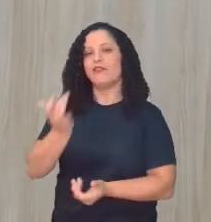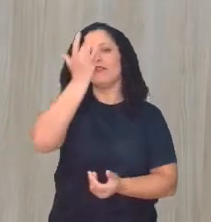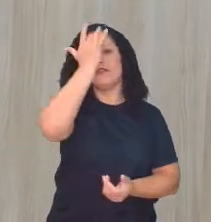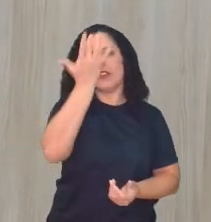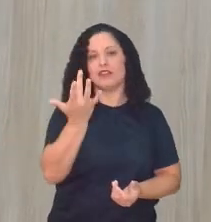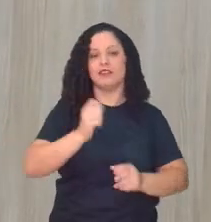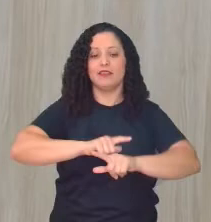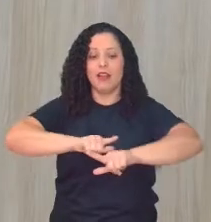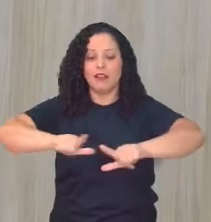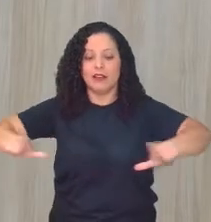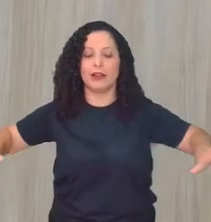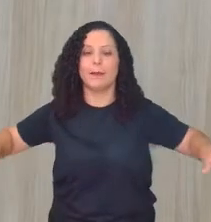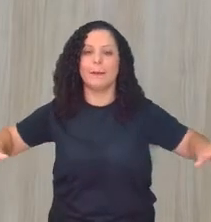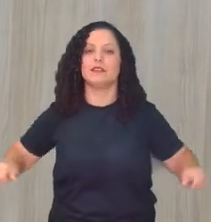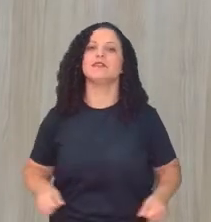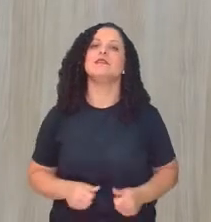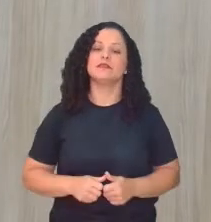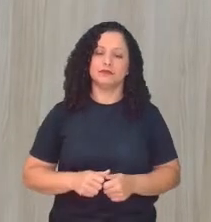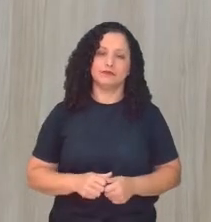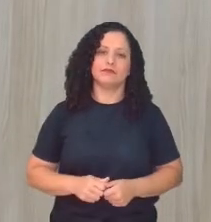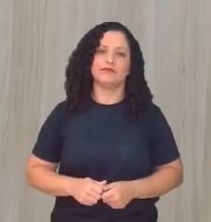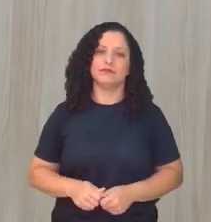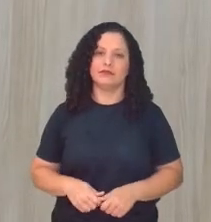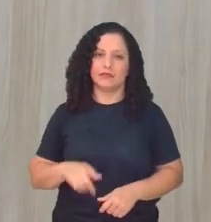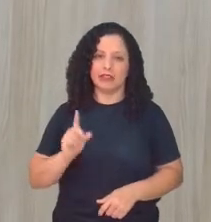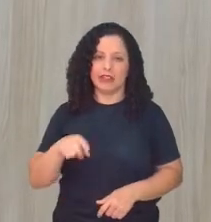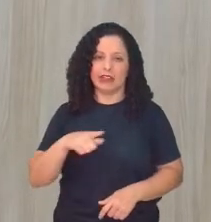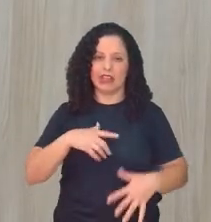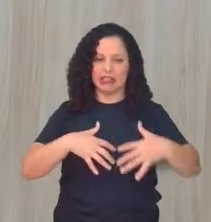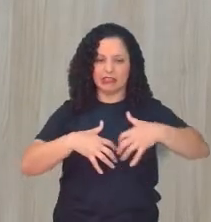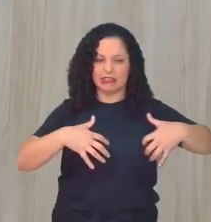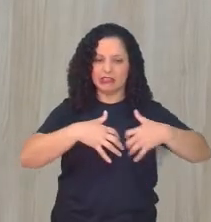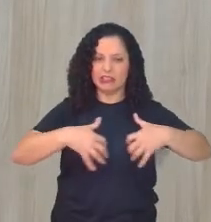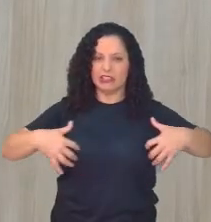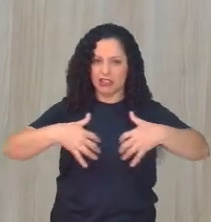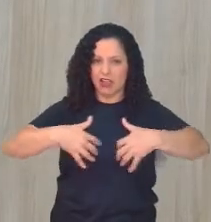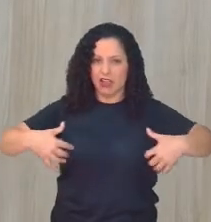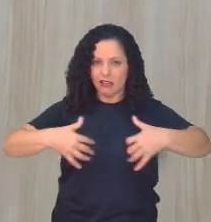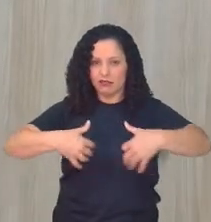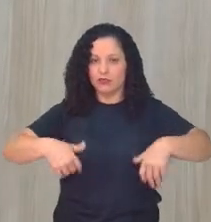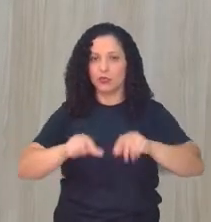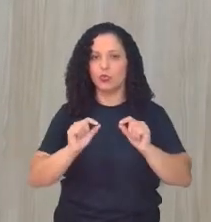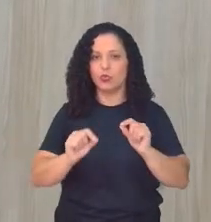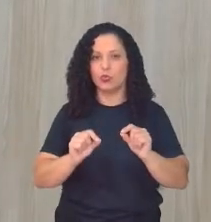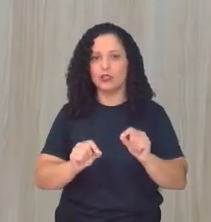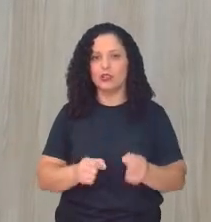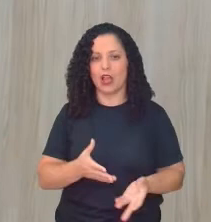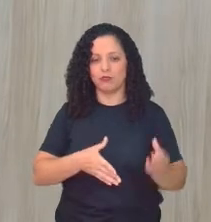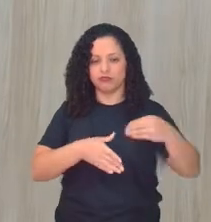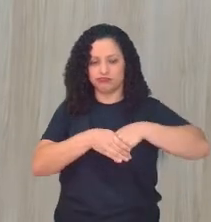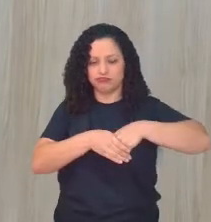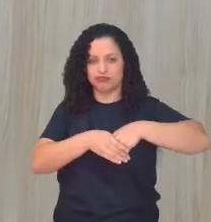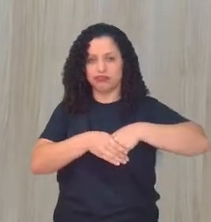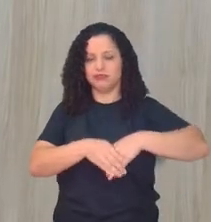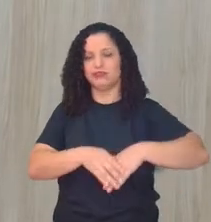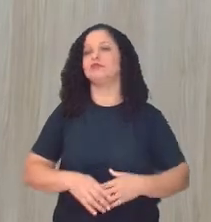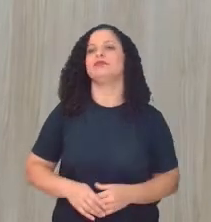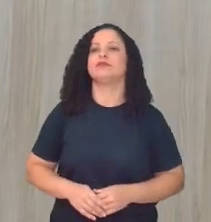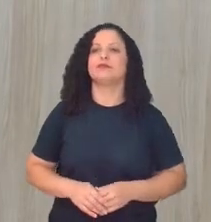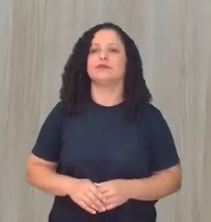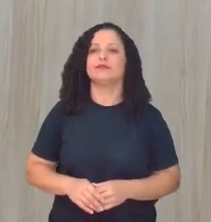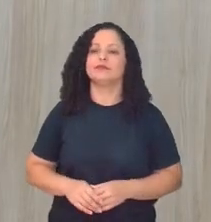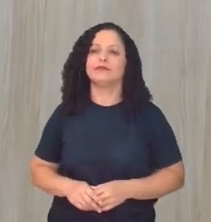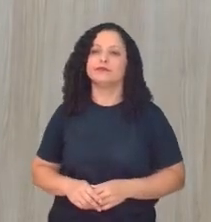a limpeza, beleza? Tirar aquela vegetação ali residual, ok? E aí, ó, continuando aqui, ó.